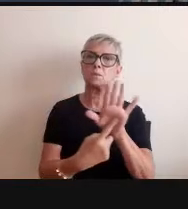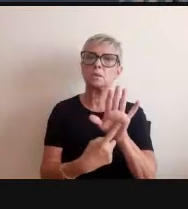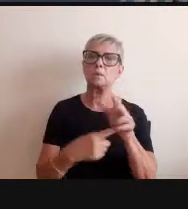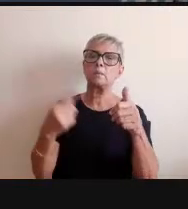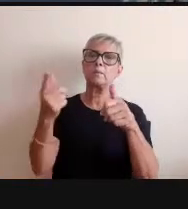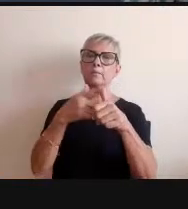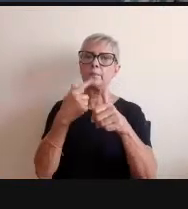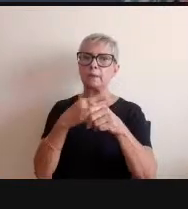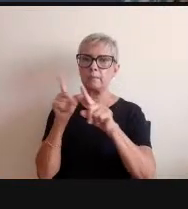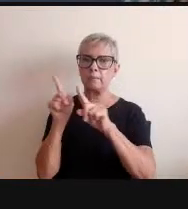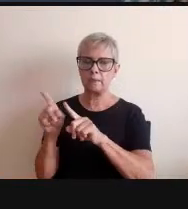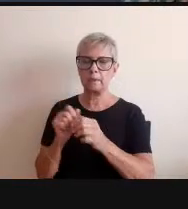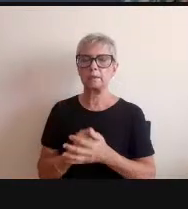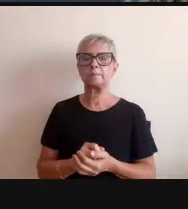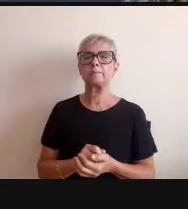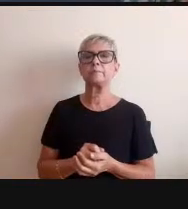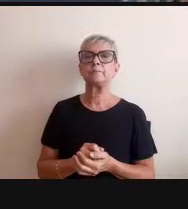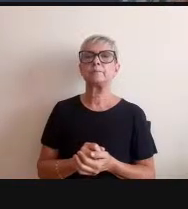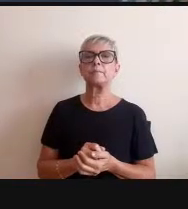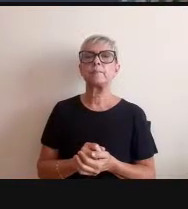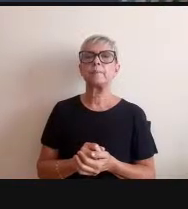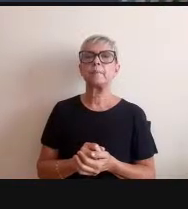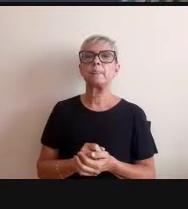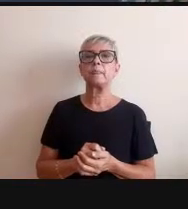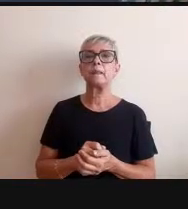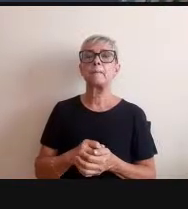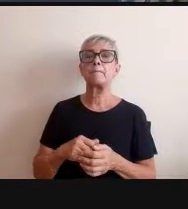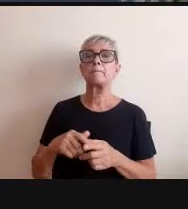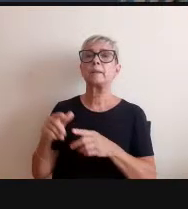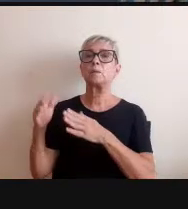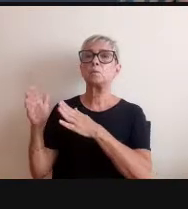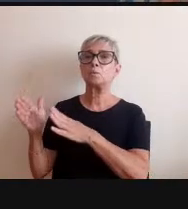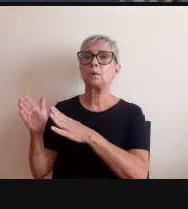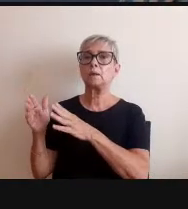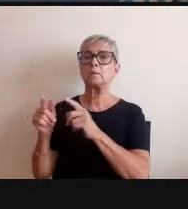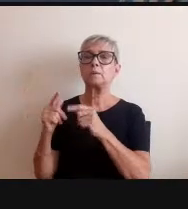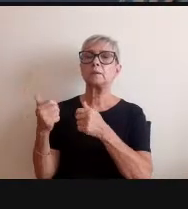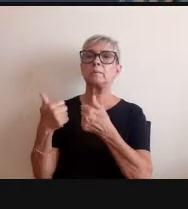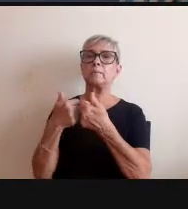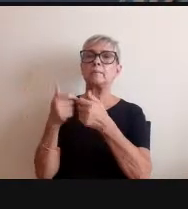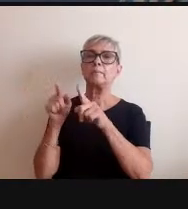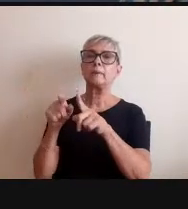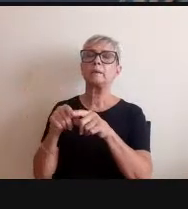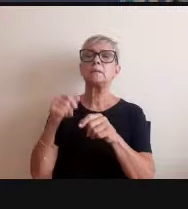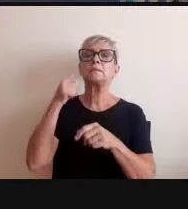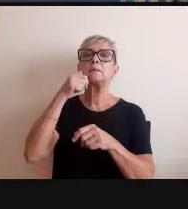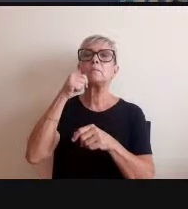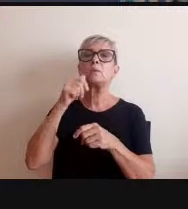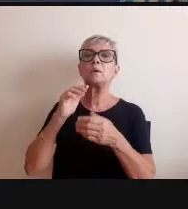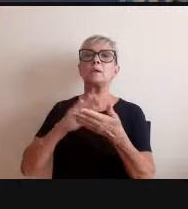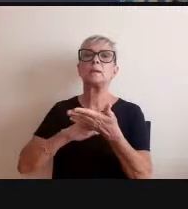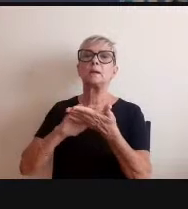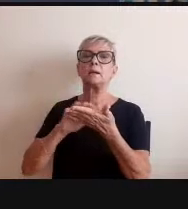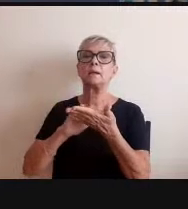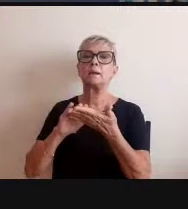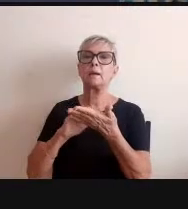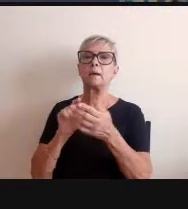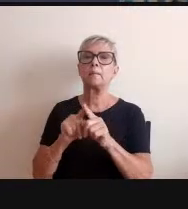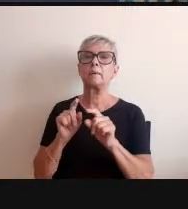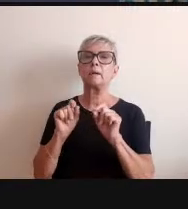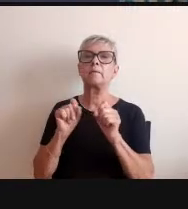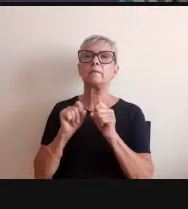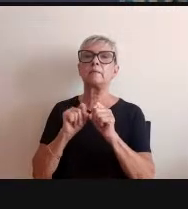lado onde tem essa mulher na capa é feita